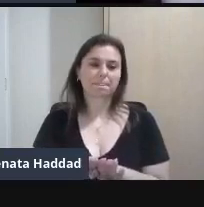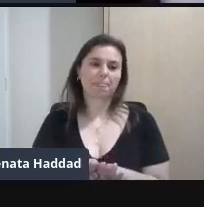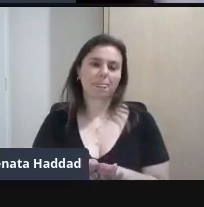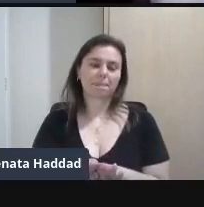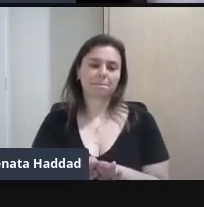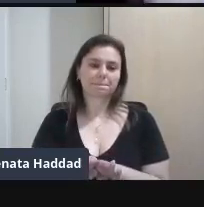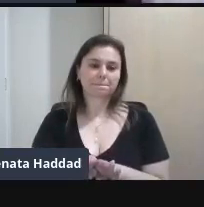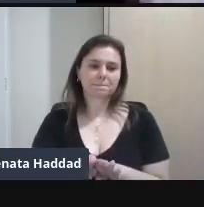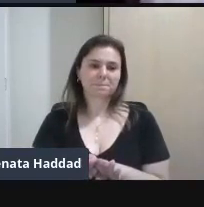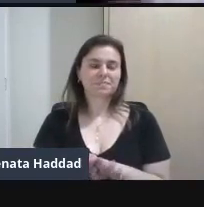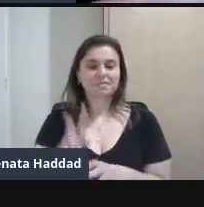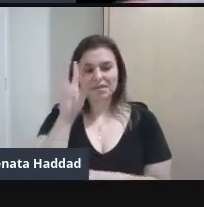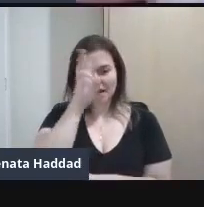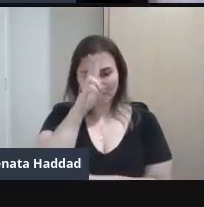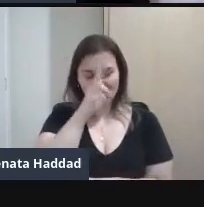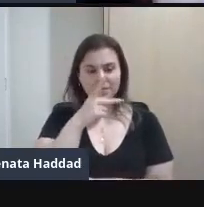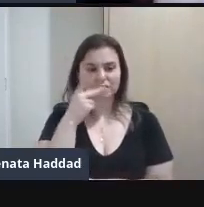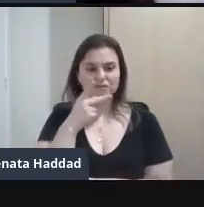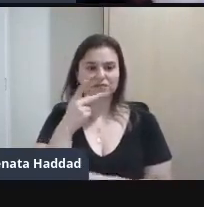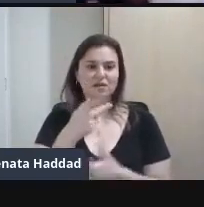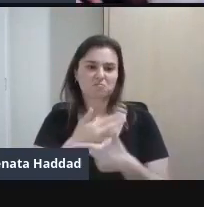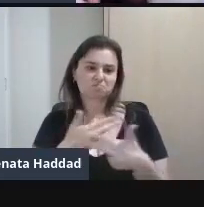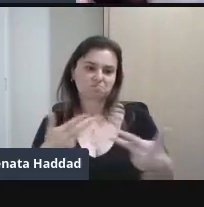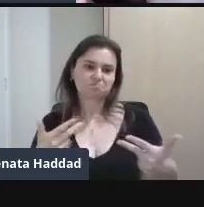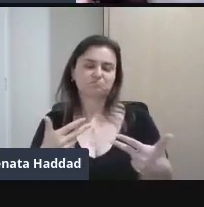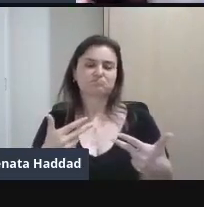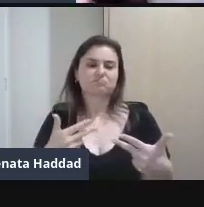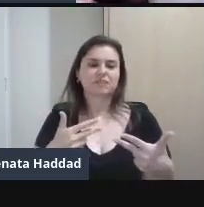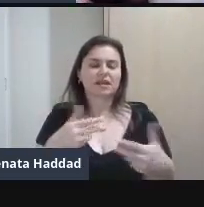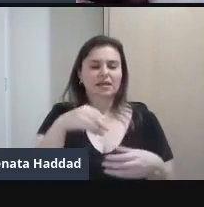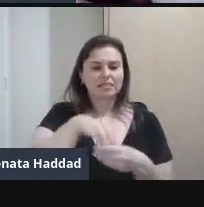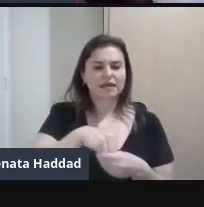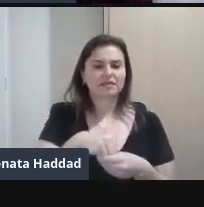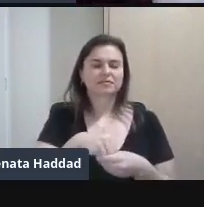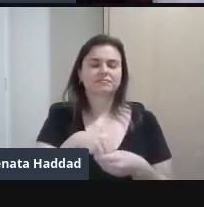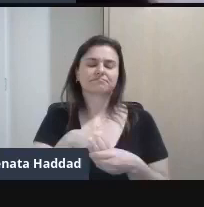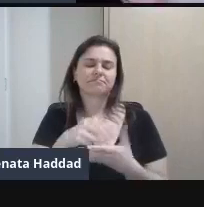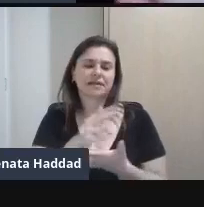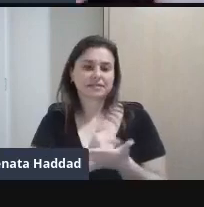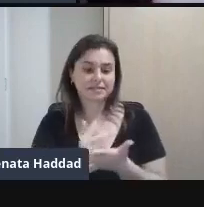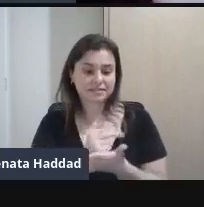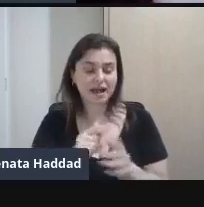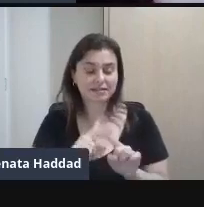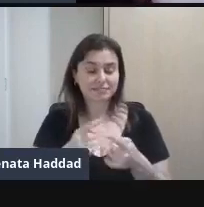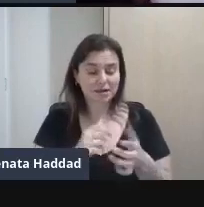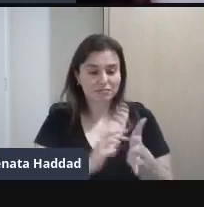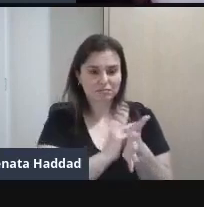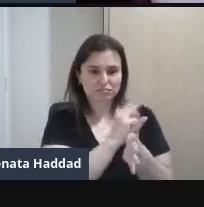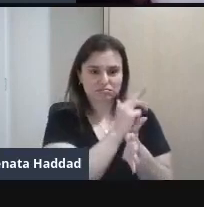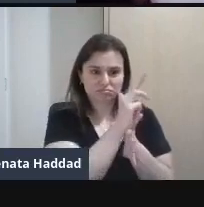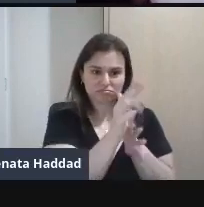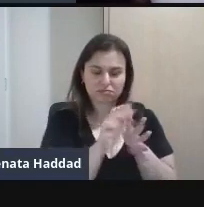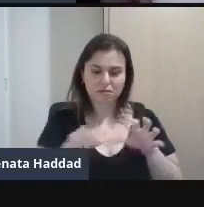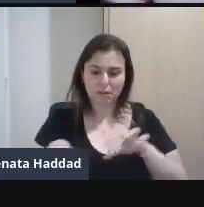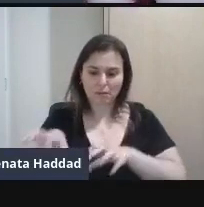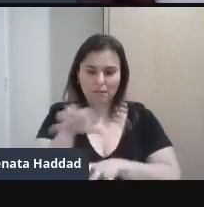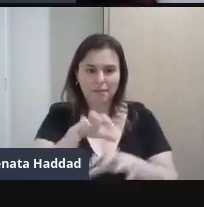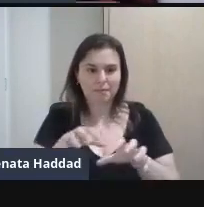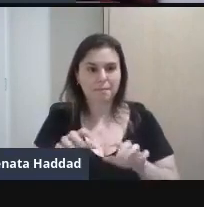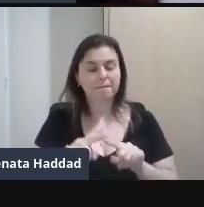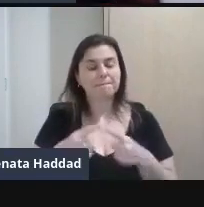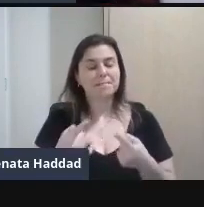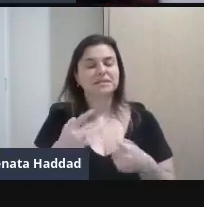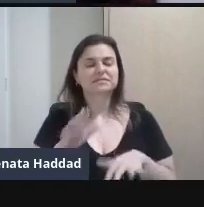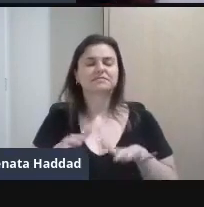Lembra que eu falei Para vocês De atuar Em diversas áreas Mesmo dentro Das artes Mas diversas áreas Então A gente chega lá No museu Antes